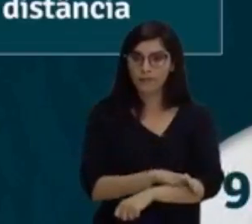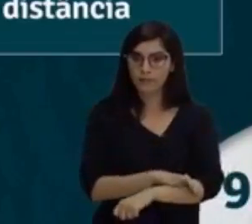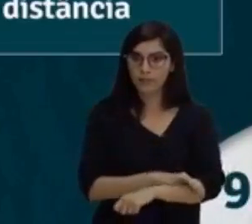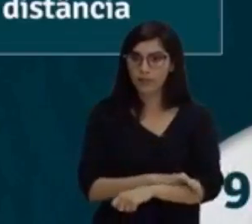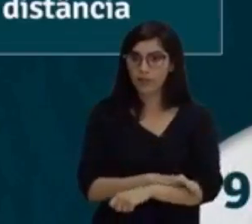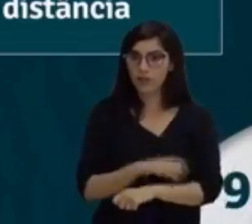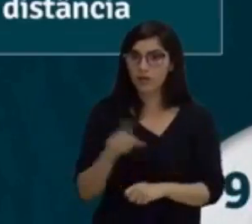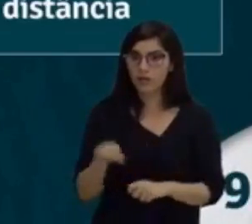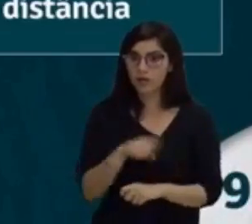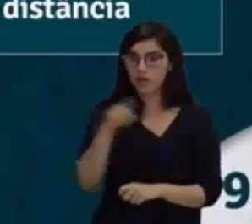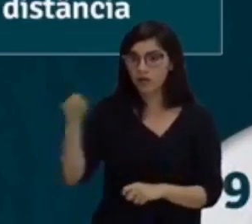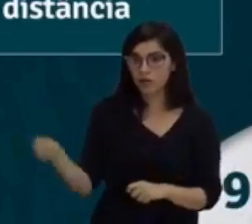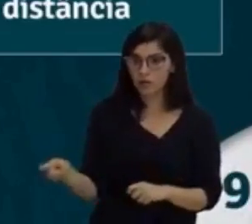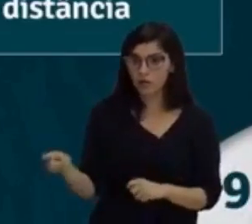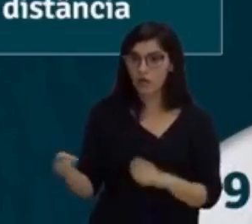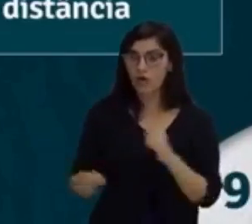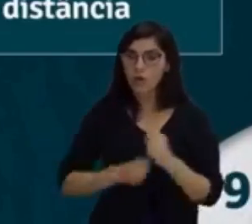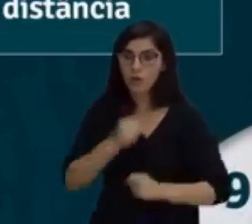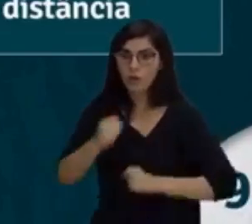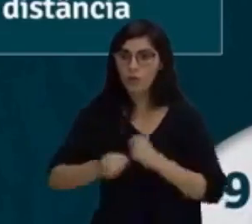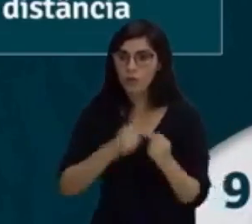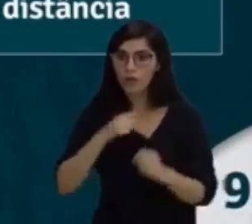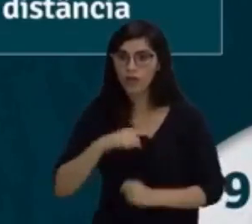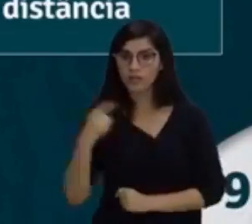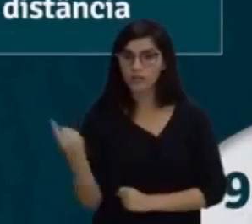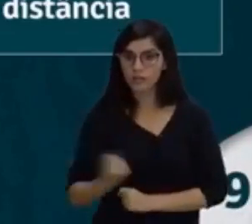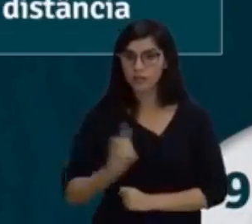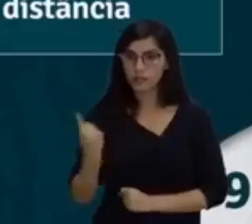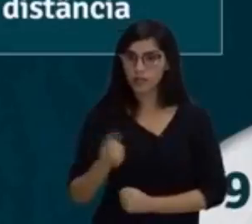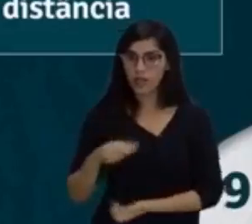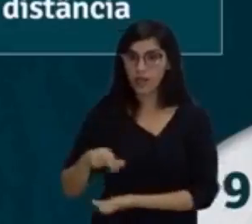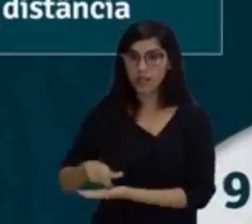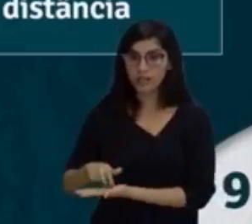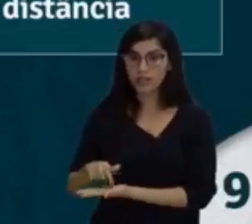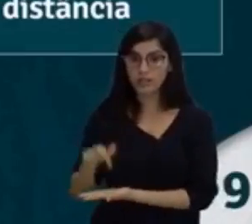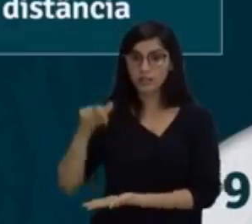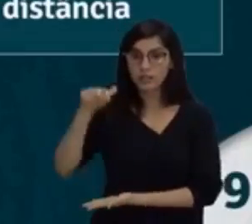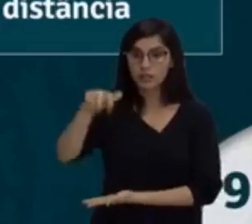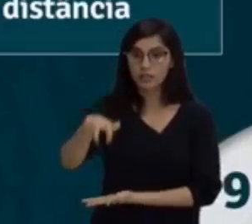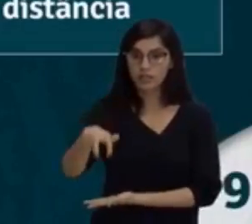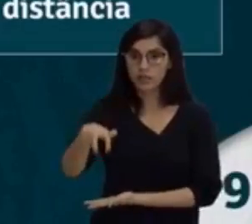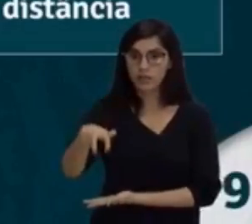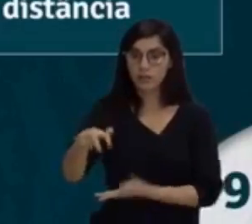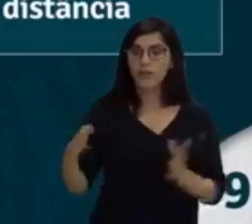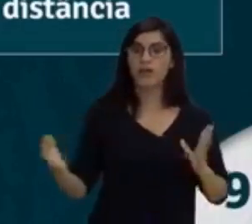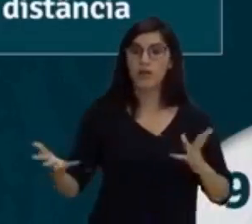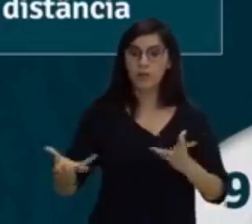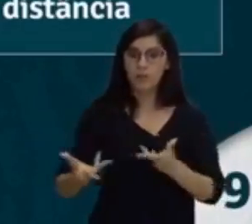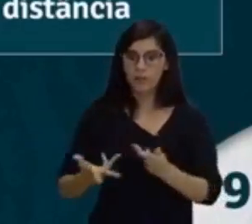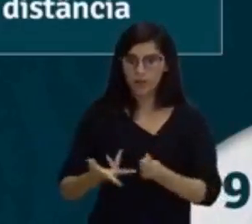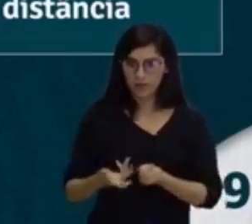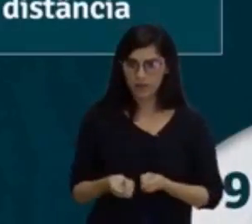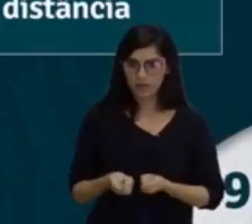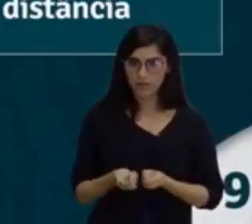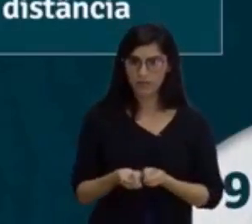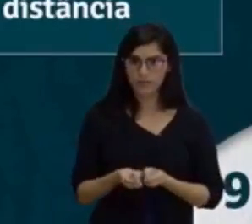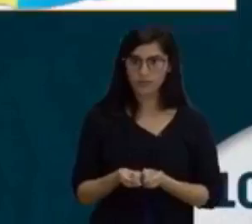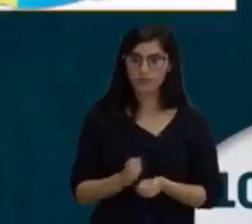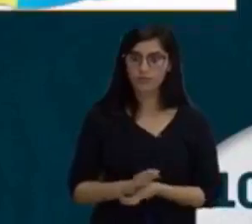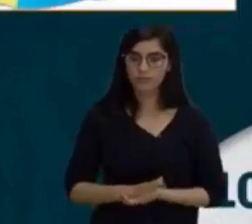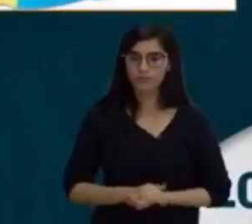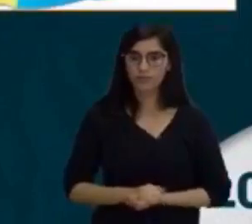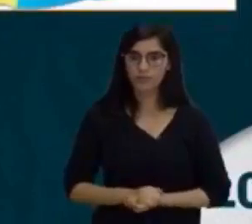quem colocou entre habilidades correr, girar e salto em distância, aí sim você acertou em relação